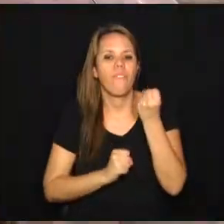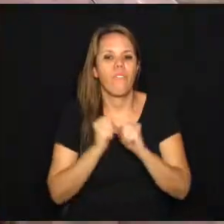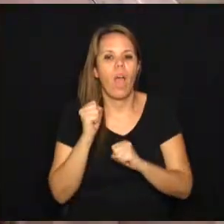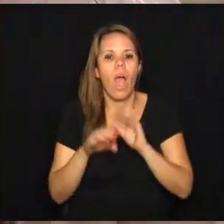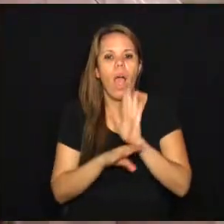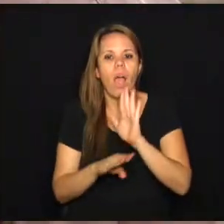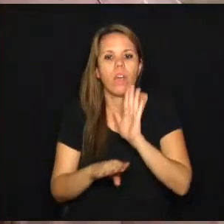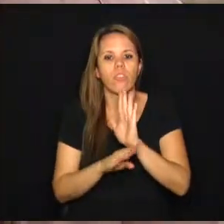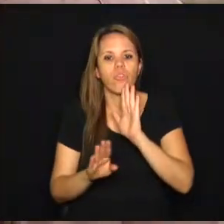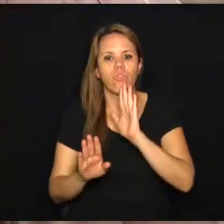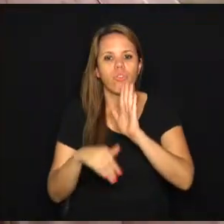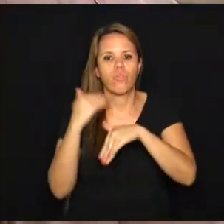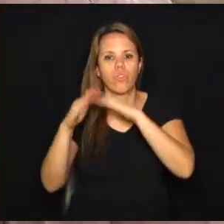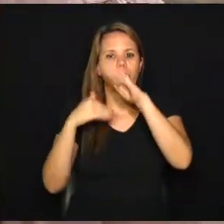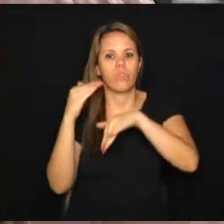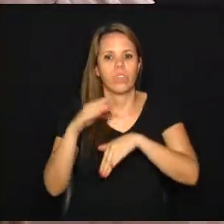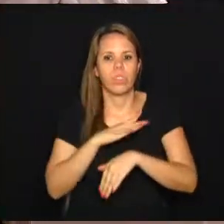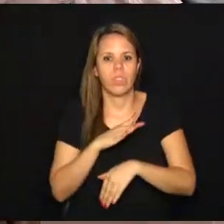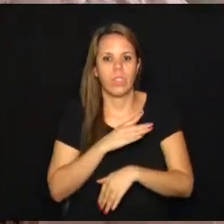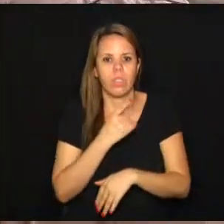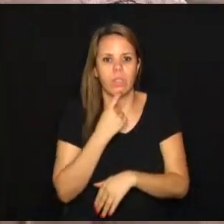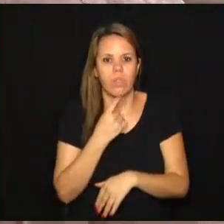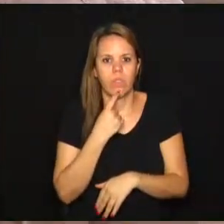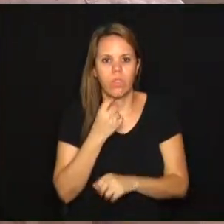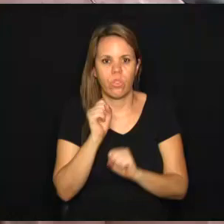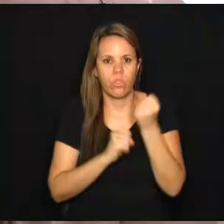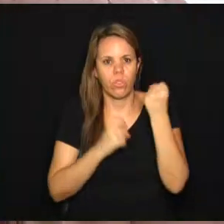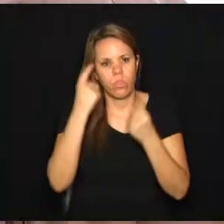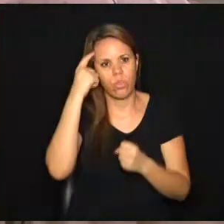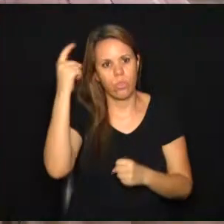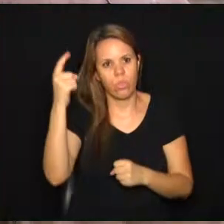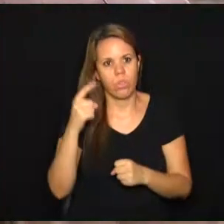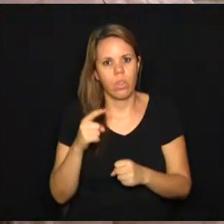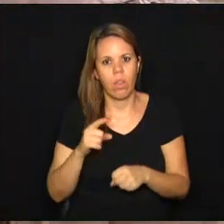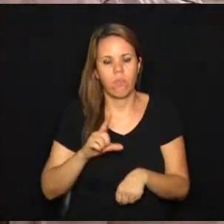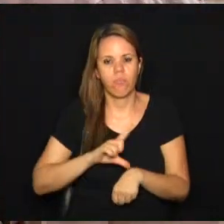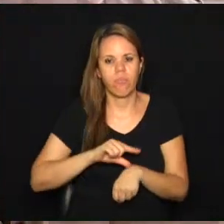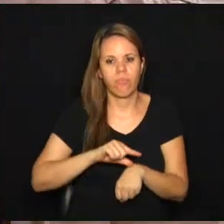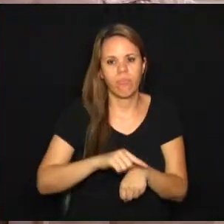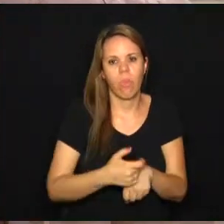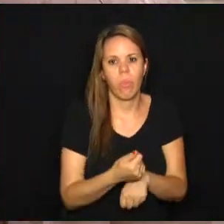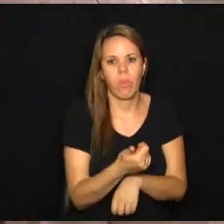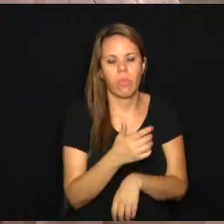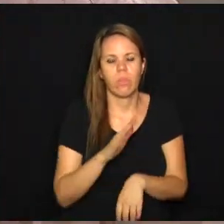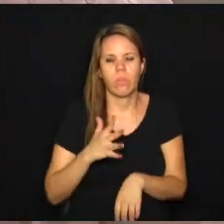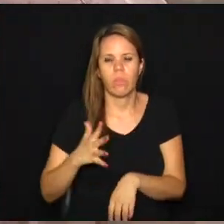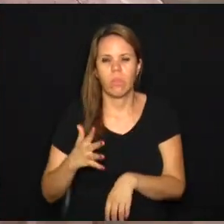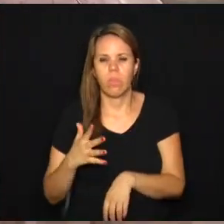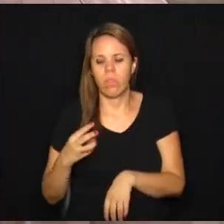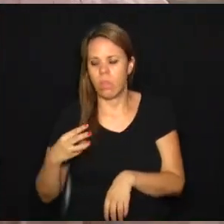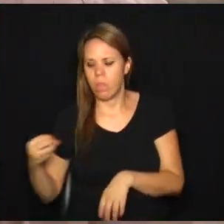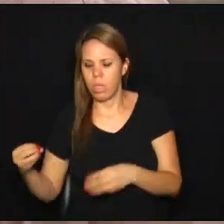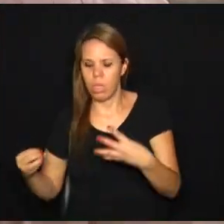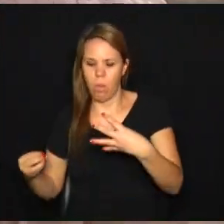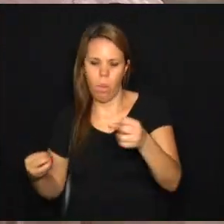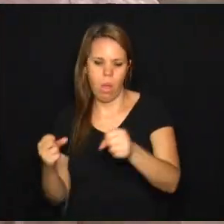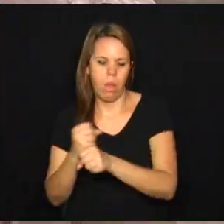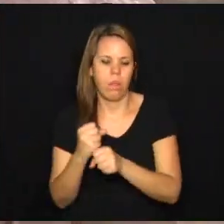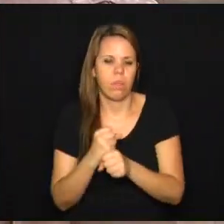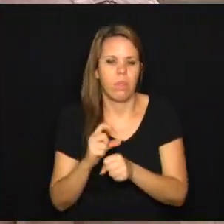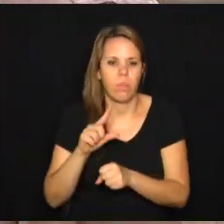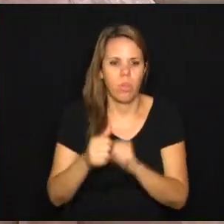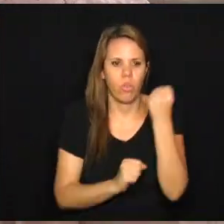a Campinas? A ideia da indústria, né? Campinas vem com uma industrialização meio tardia. Ela vem entre os anos 30 e 40. Quando essa